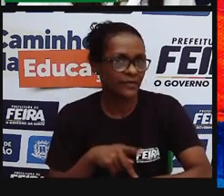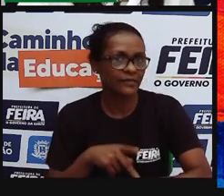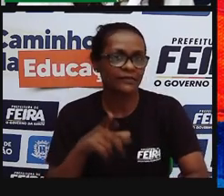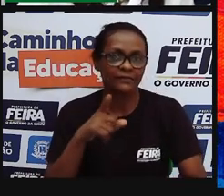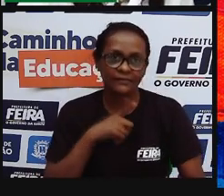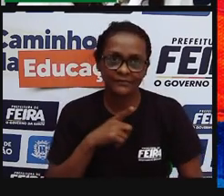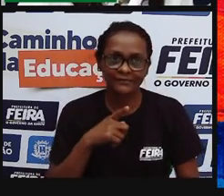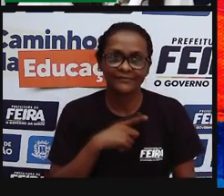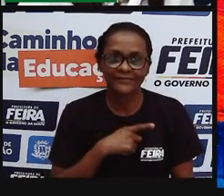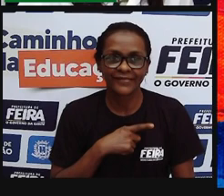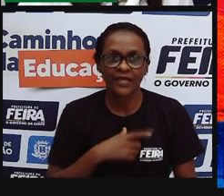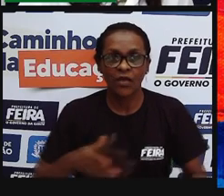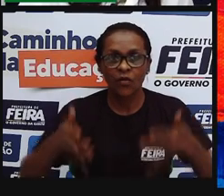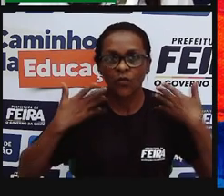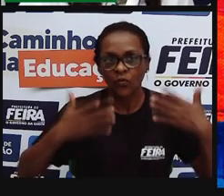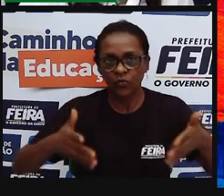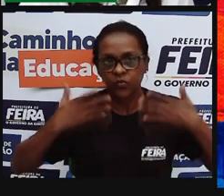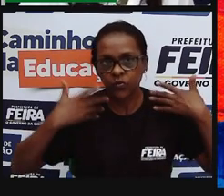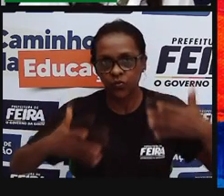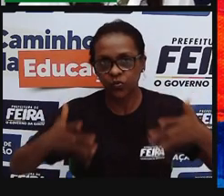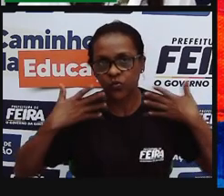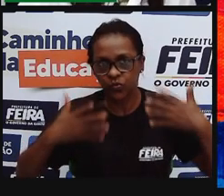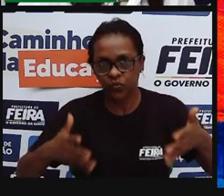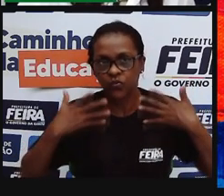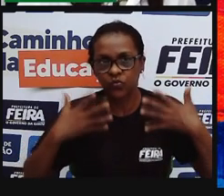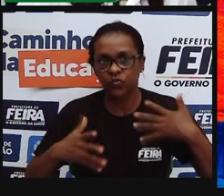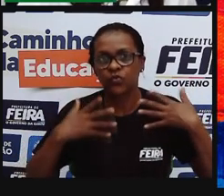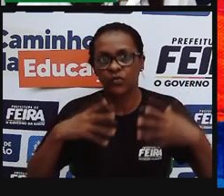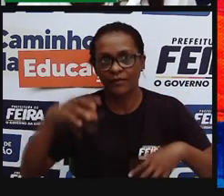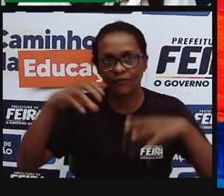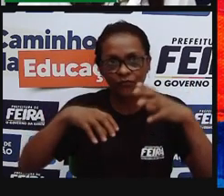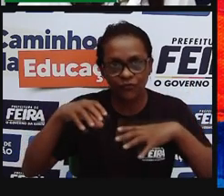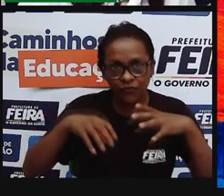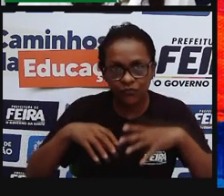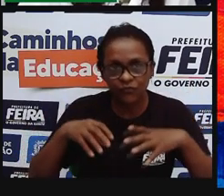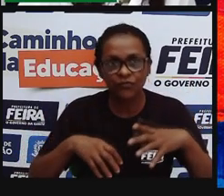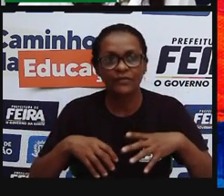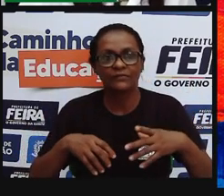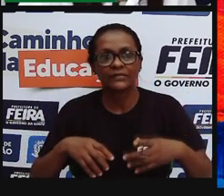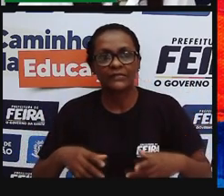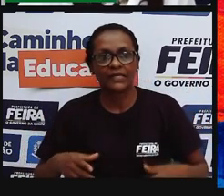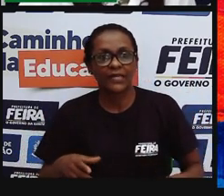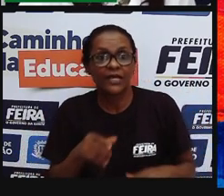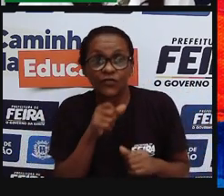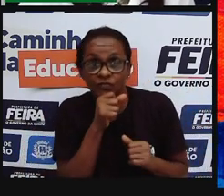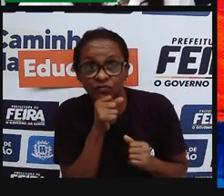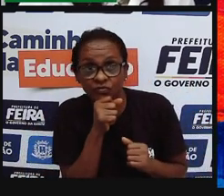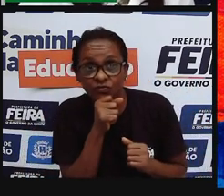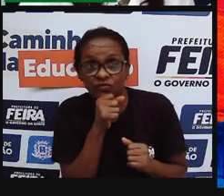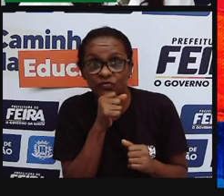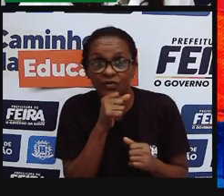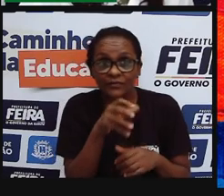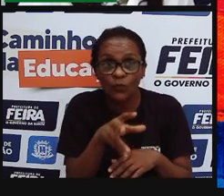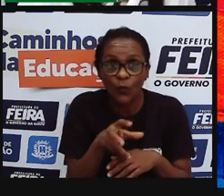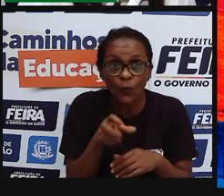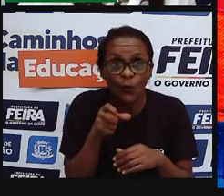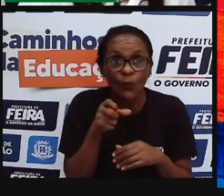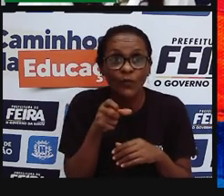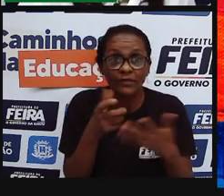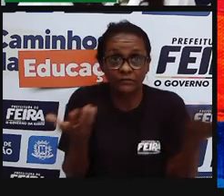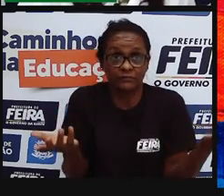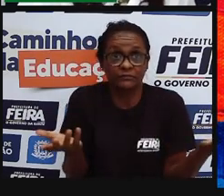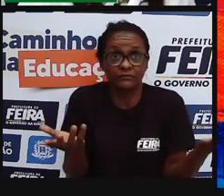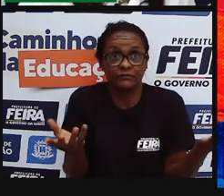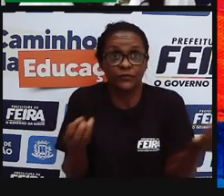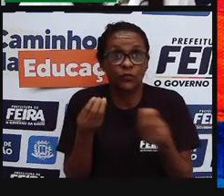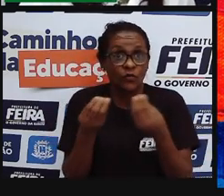no verão, verão úmido e o inverno seco, né, árvores pequenas, tem galhos mais retorcidos, e